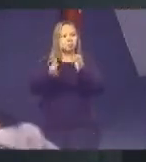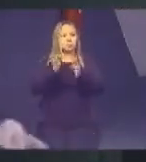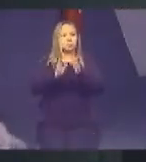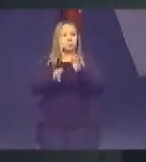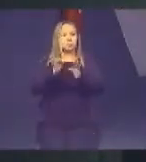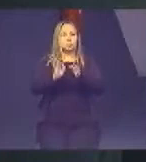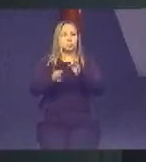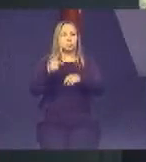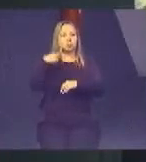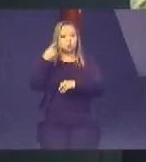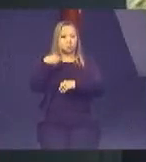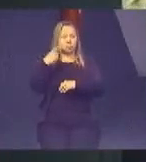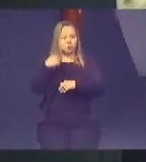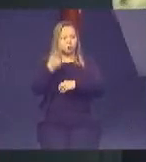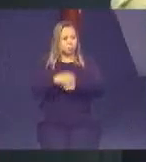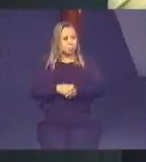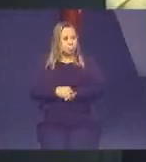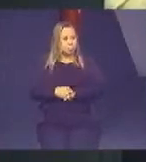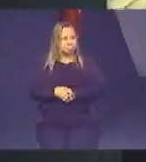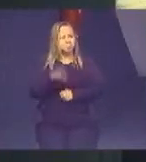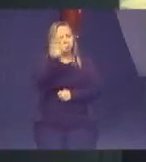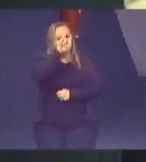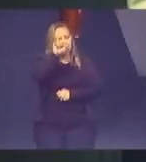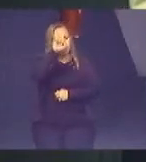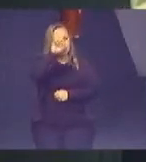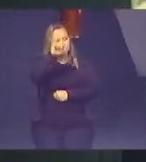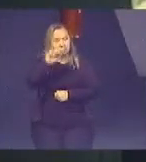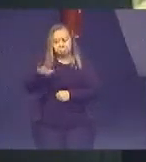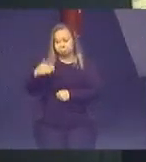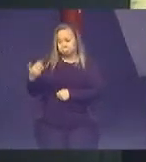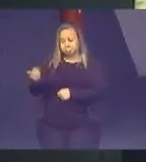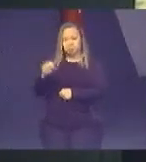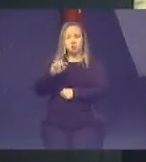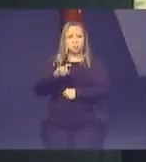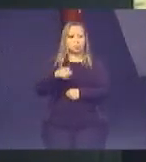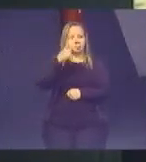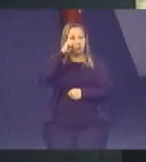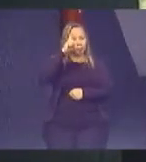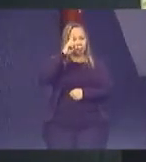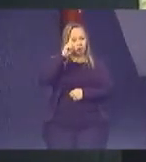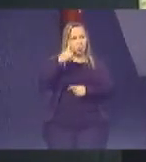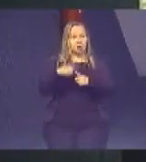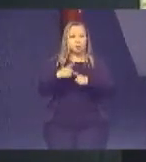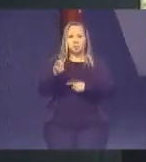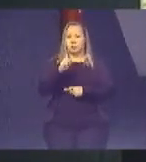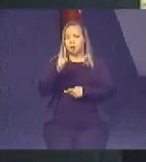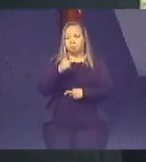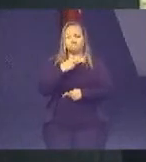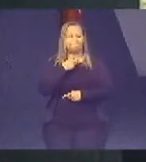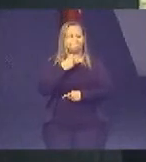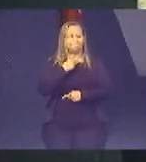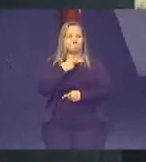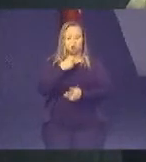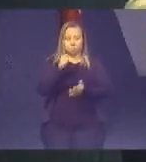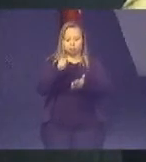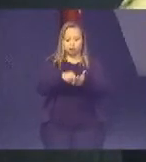me coloco nessa posição porque aprendo com eles todos os dias, porque não posso assinar, apenas coordeno o trabalho.